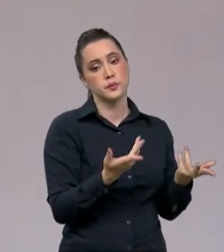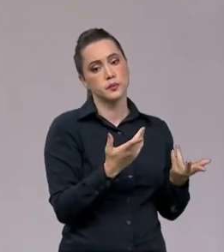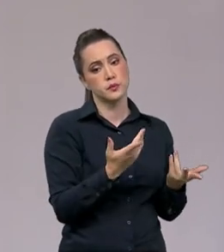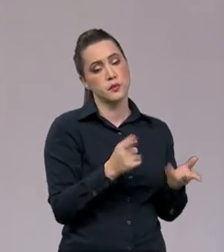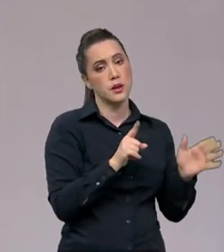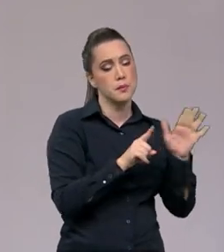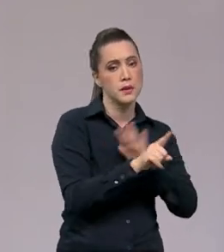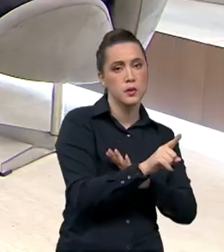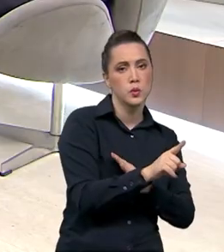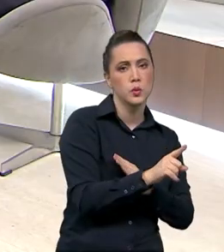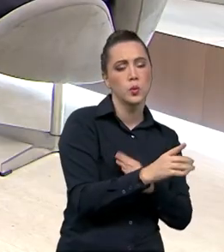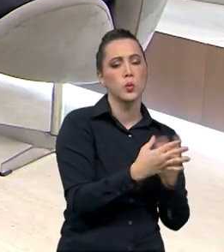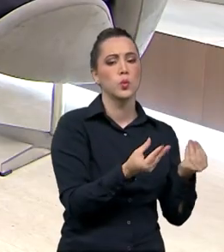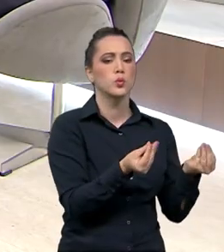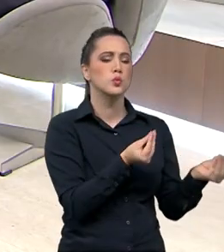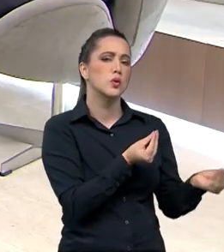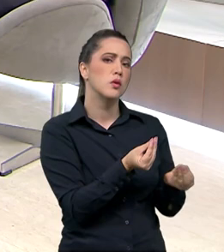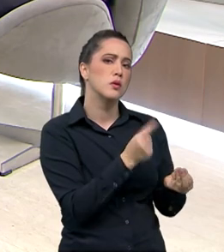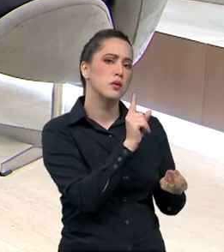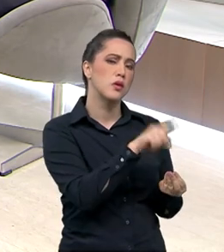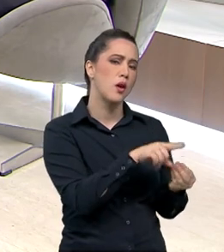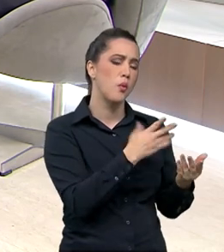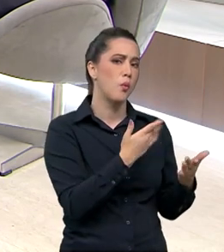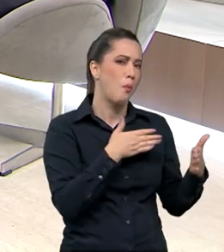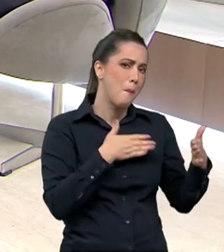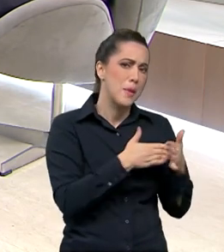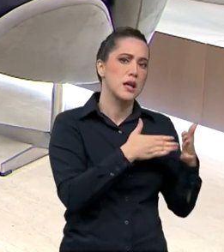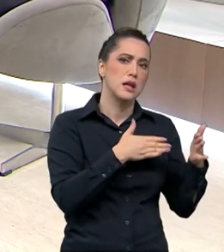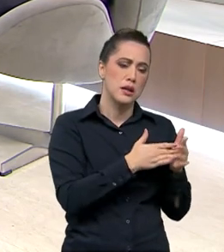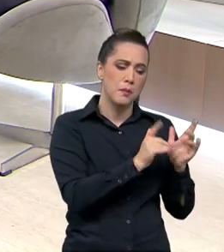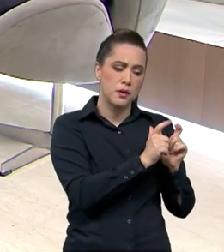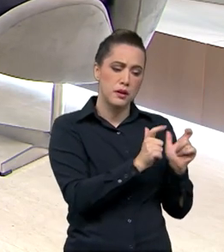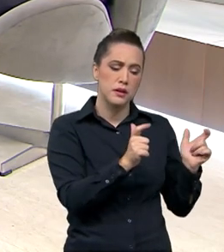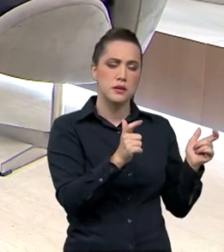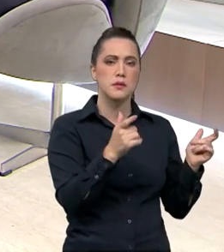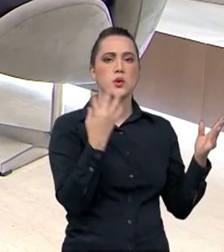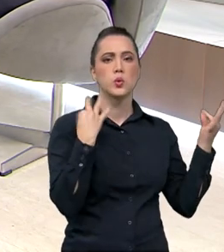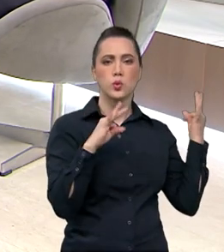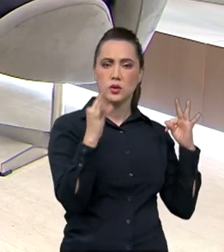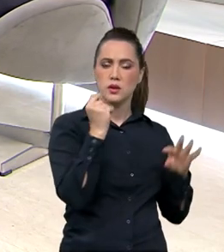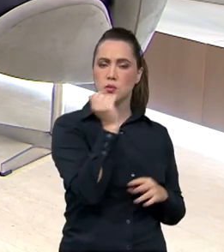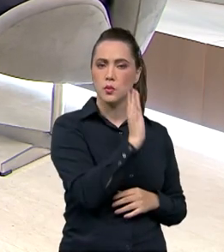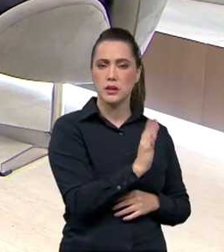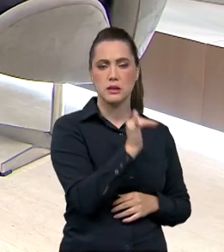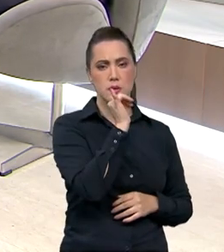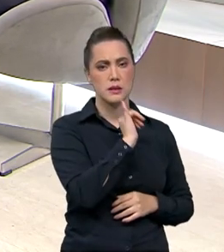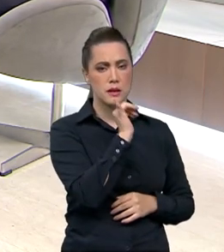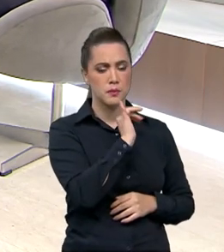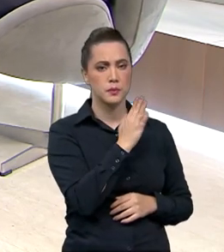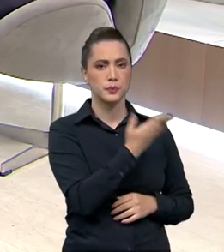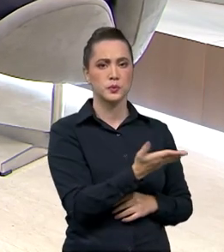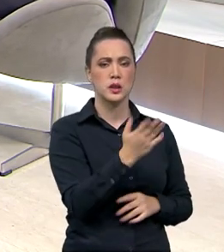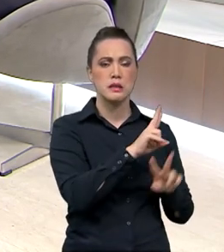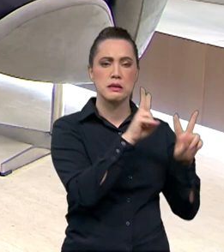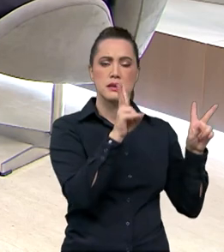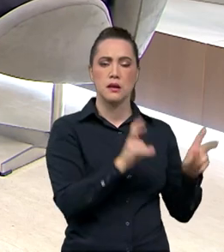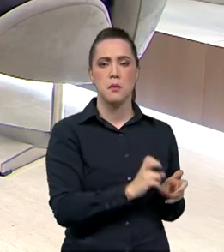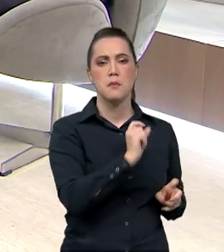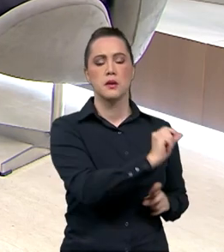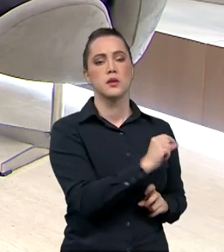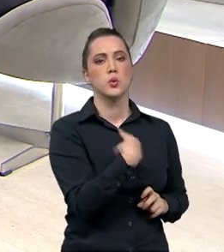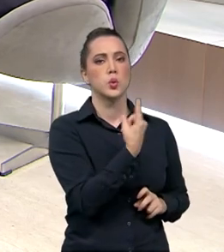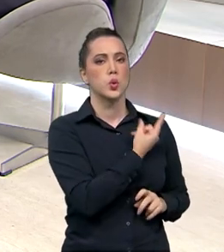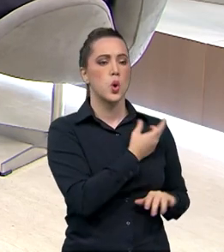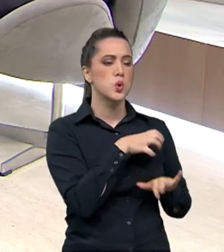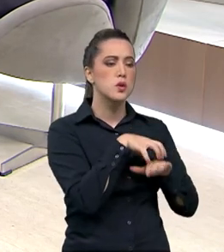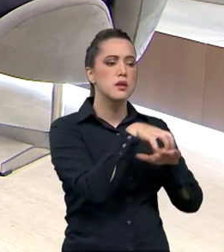eu pergunto ao senhor, será que seria um obstáculo para o crescimento do turismo no Brasil? Por exemplo, essa questão do